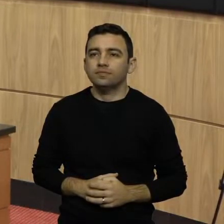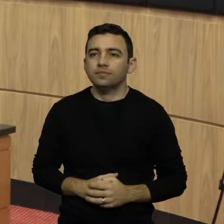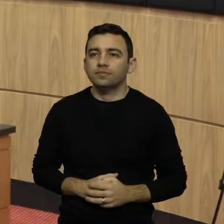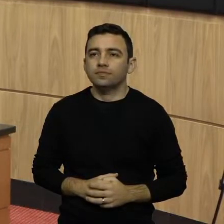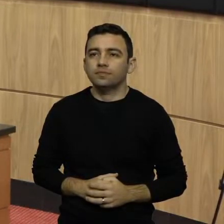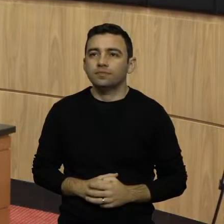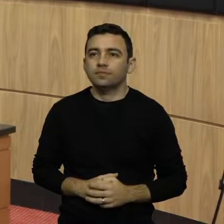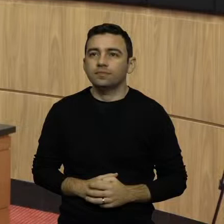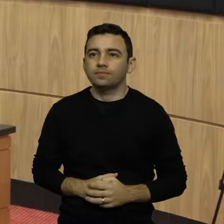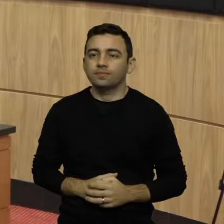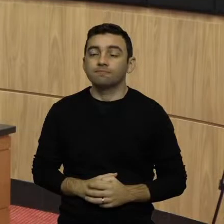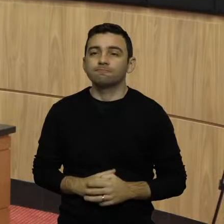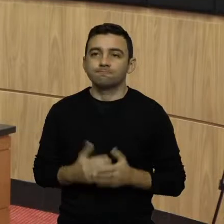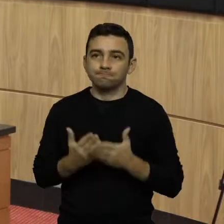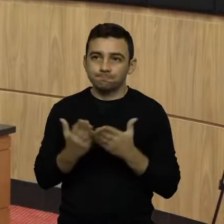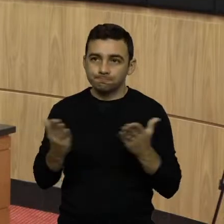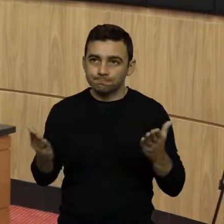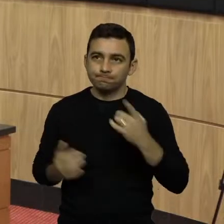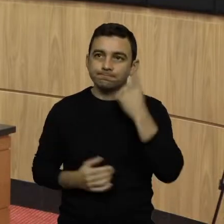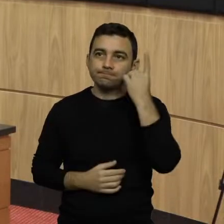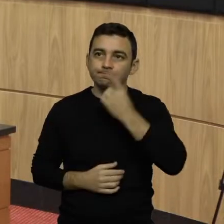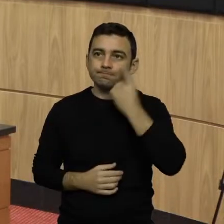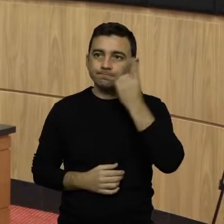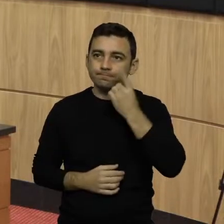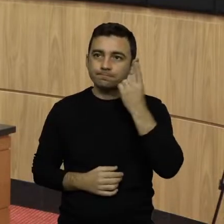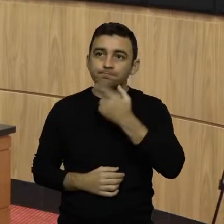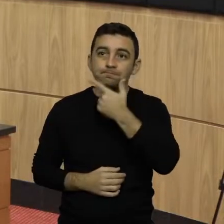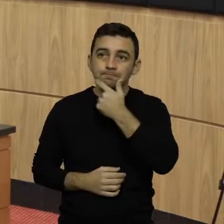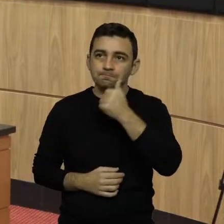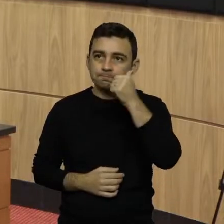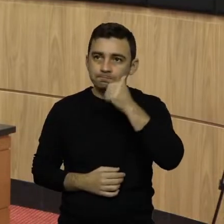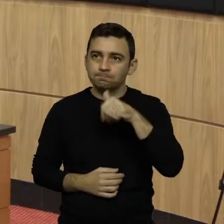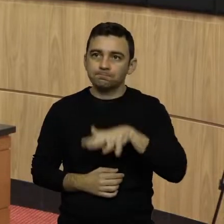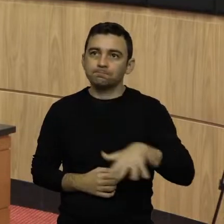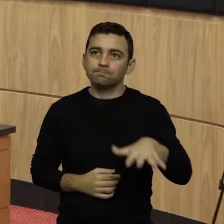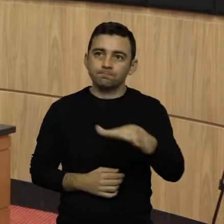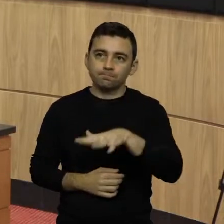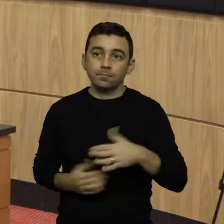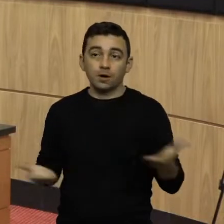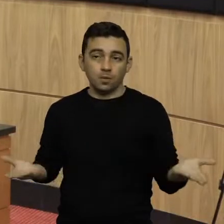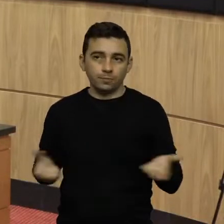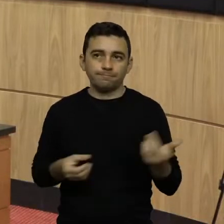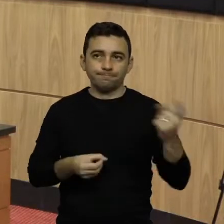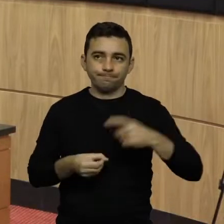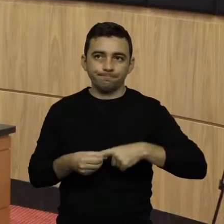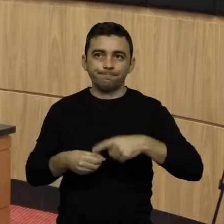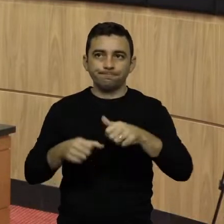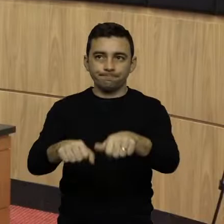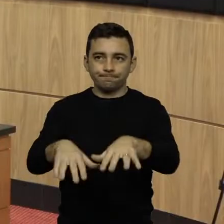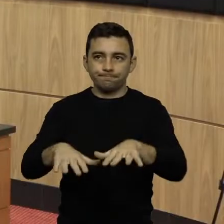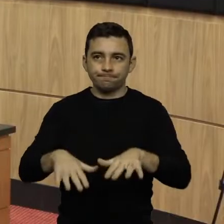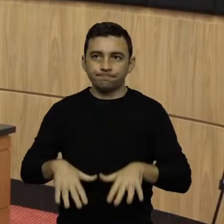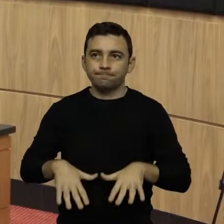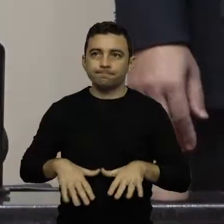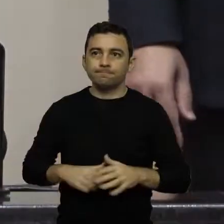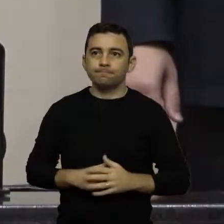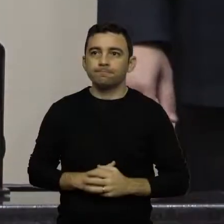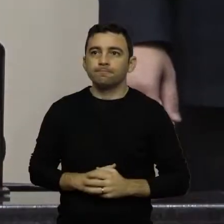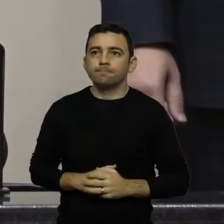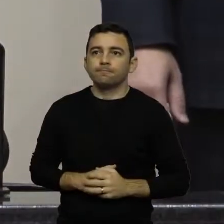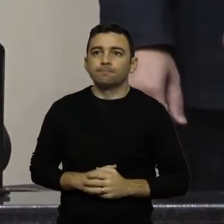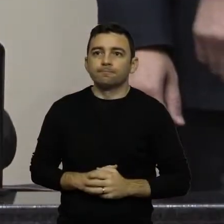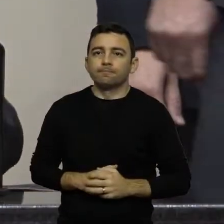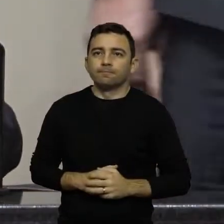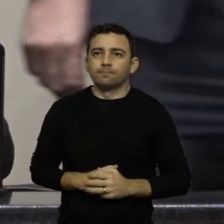Senhores deputados, senhoras deputadas, reaberta a presente sessão.